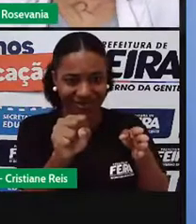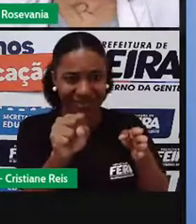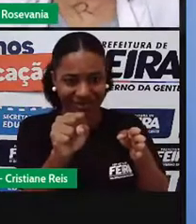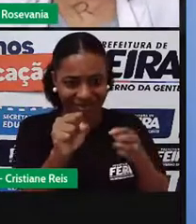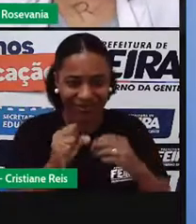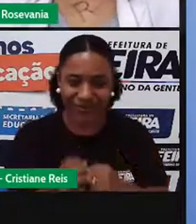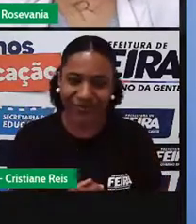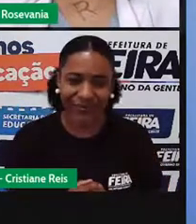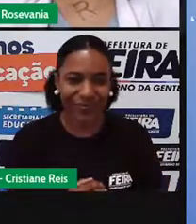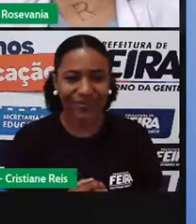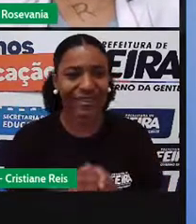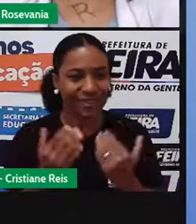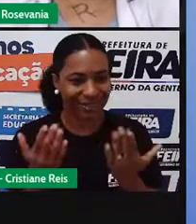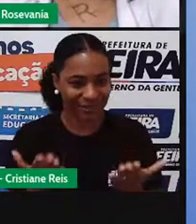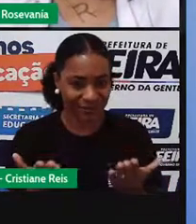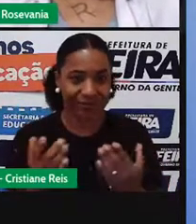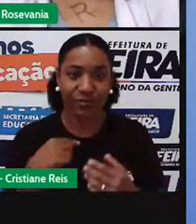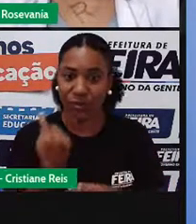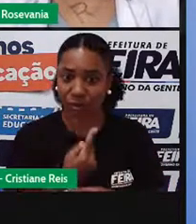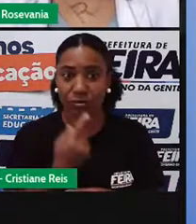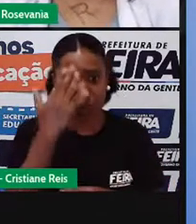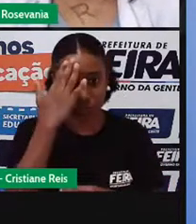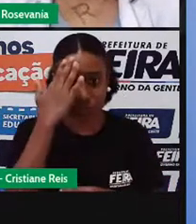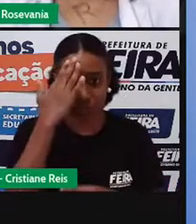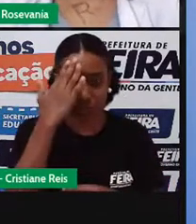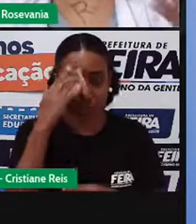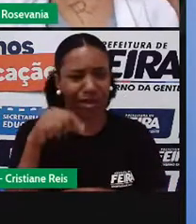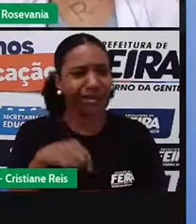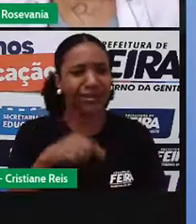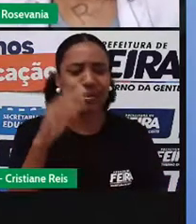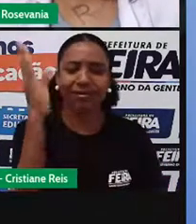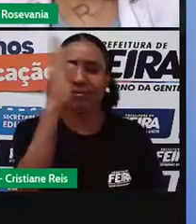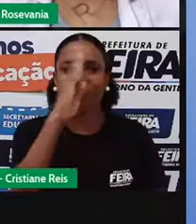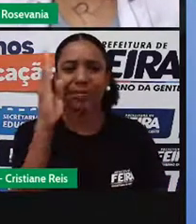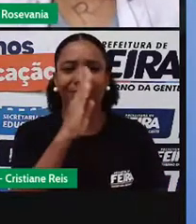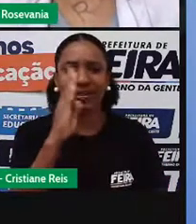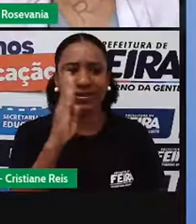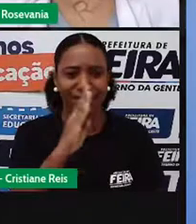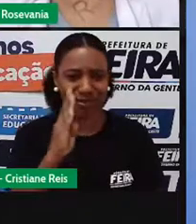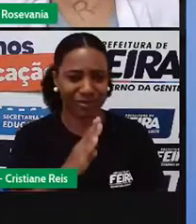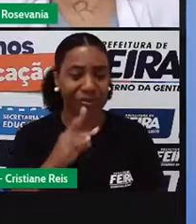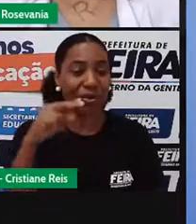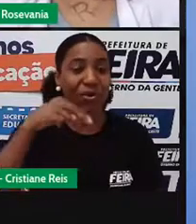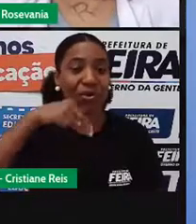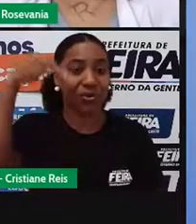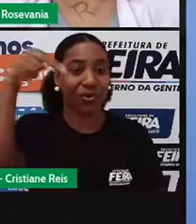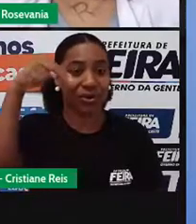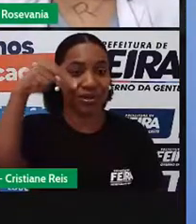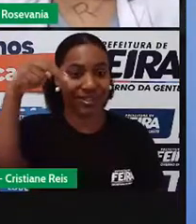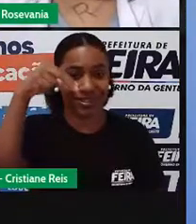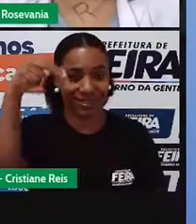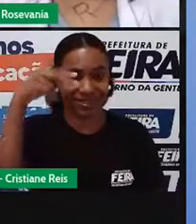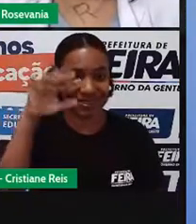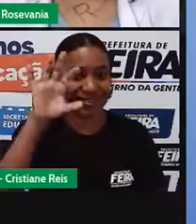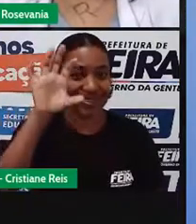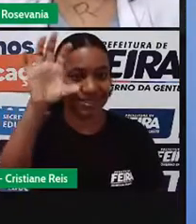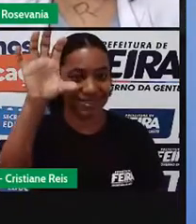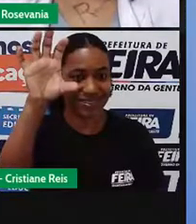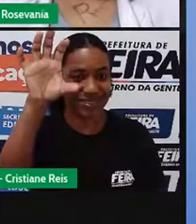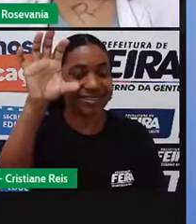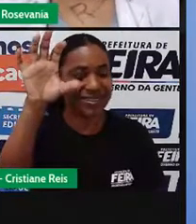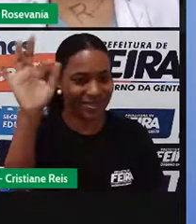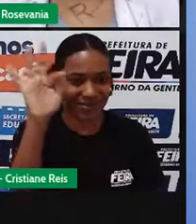Então, vamos lá. Já sabemos que estamos no Brasil, na região Nordeste, e nós estamos aqui, ó,